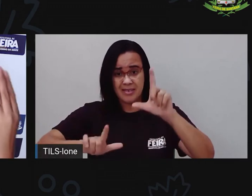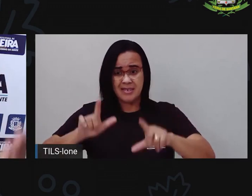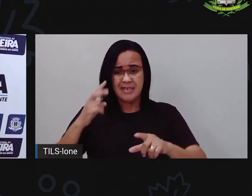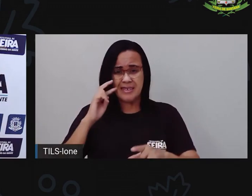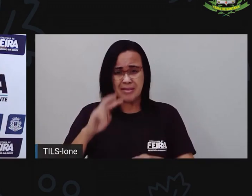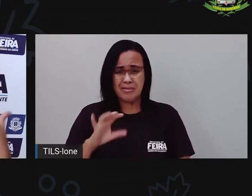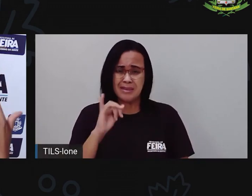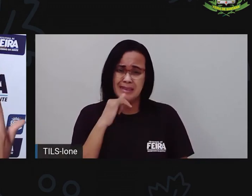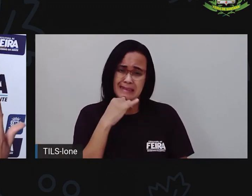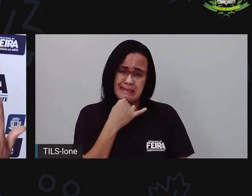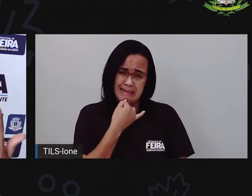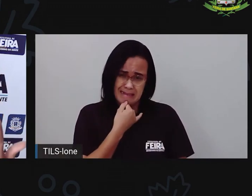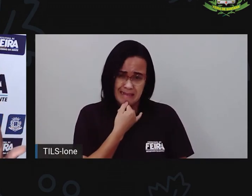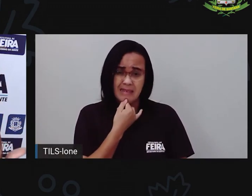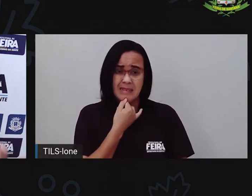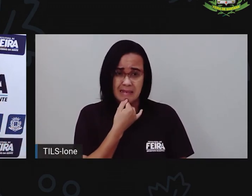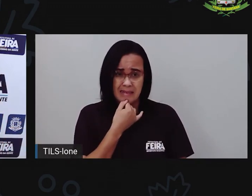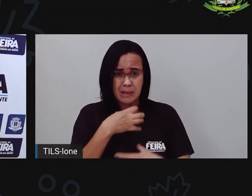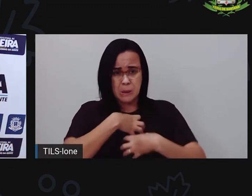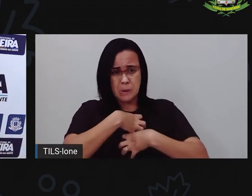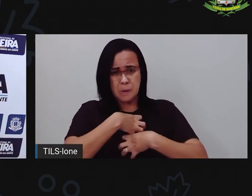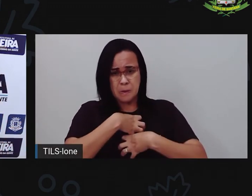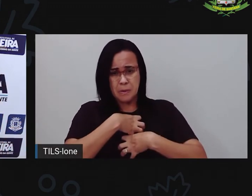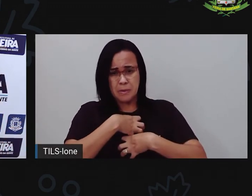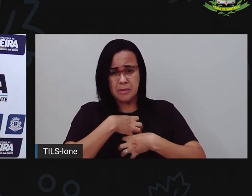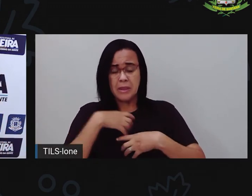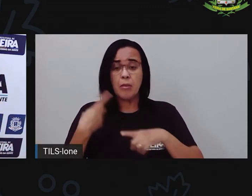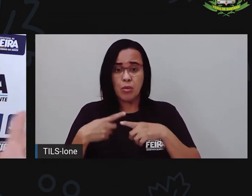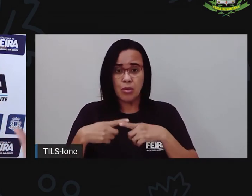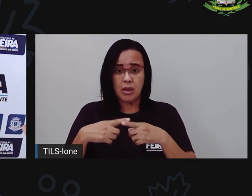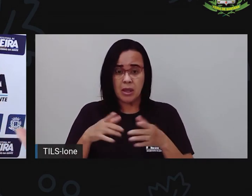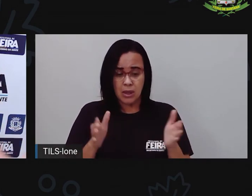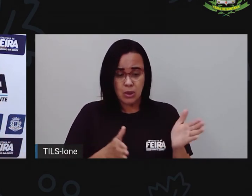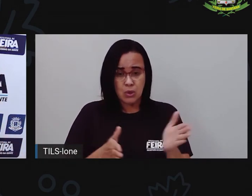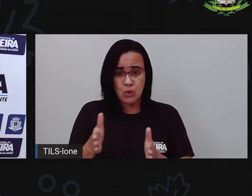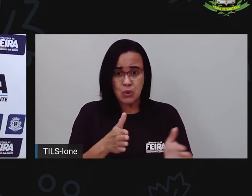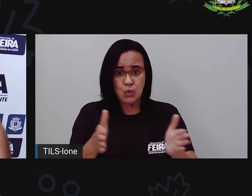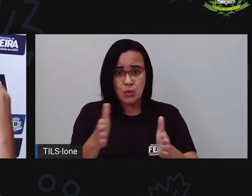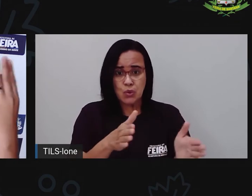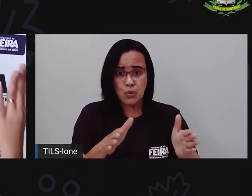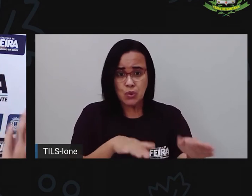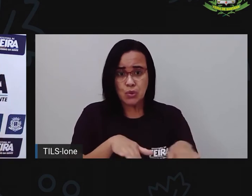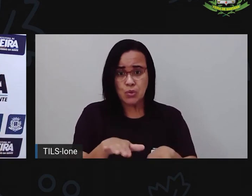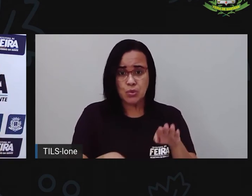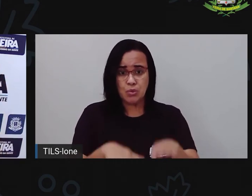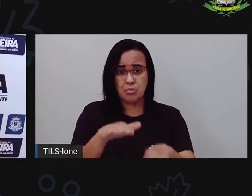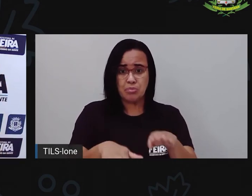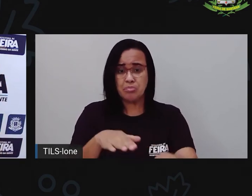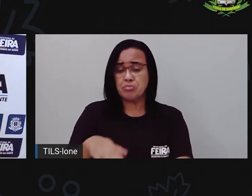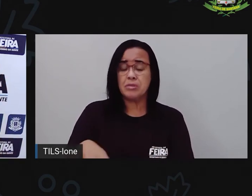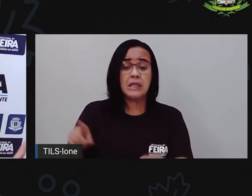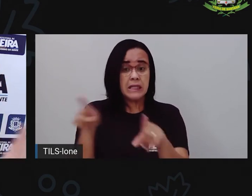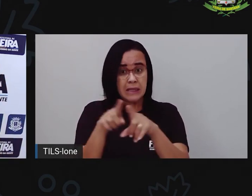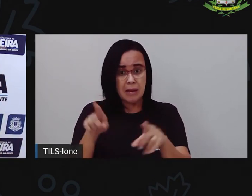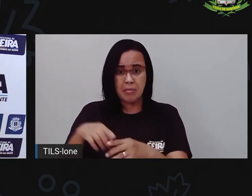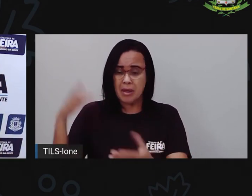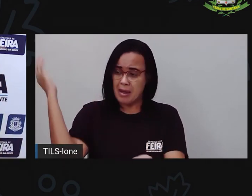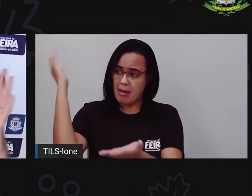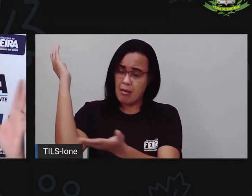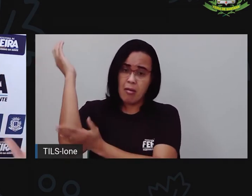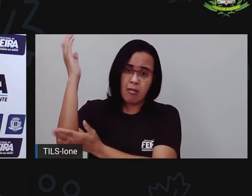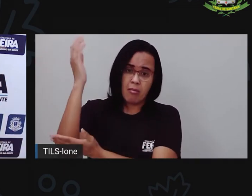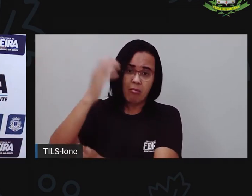de casas, de estradas, né? Quando destrói as árvores para fazer barragens. Isso tudo a gente está